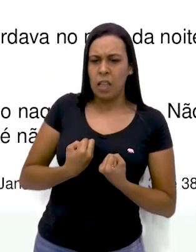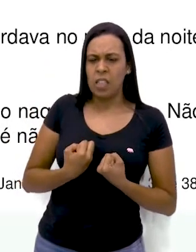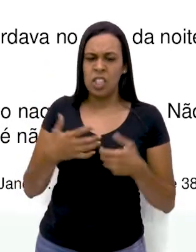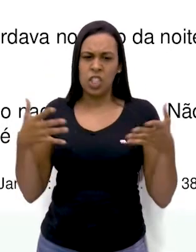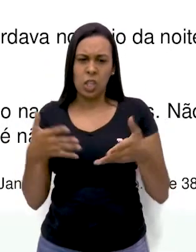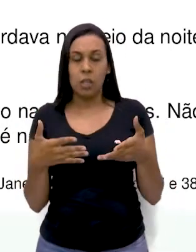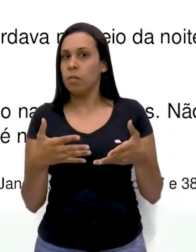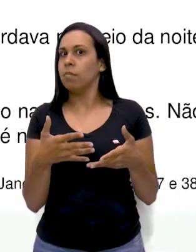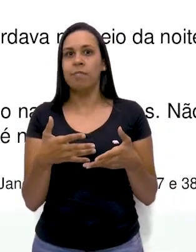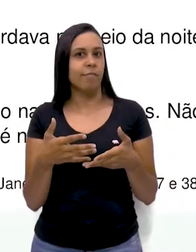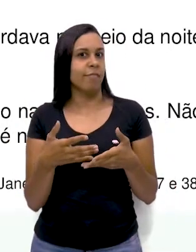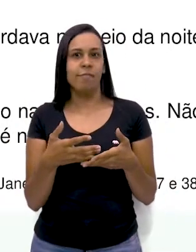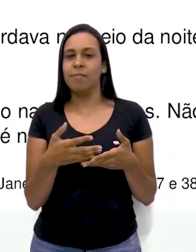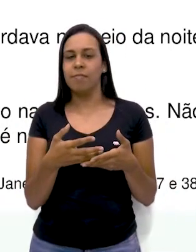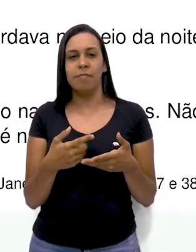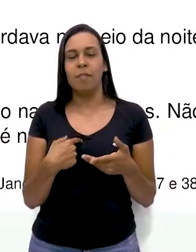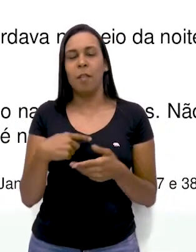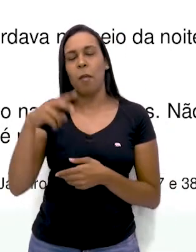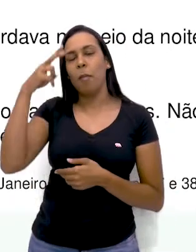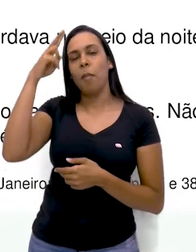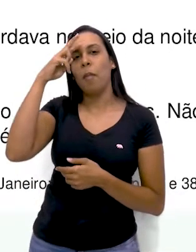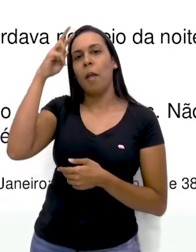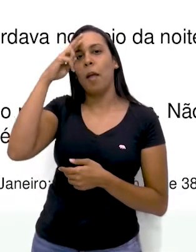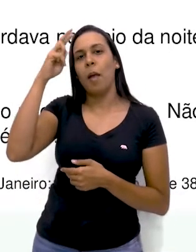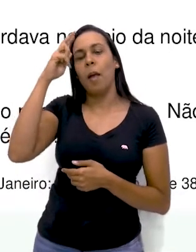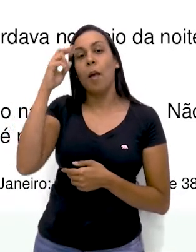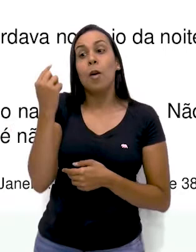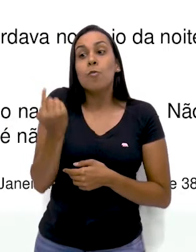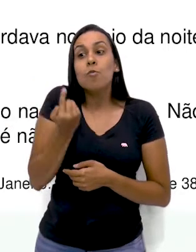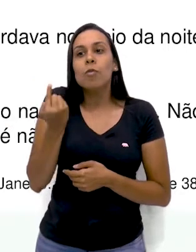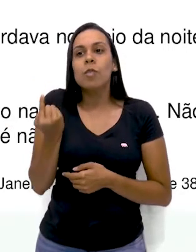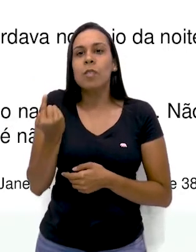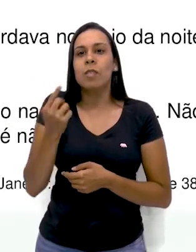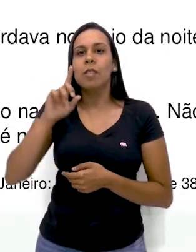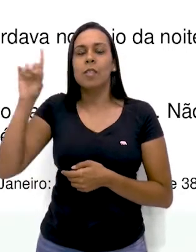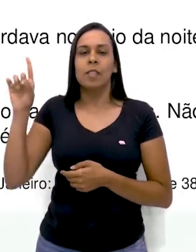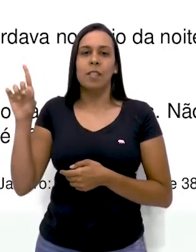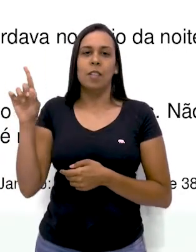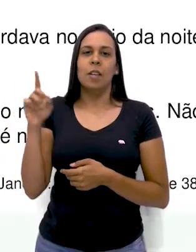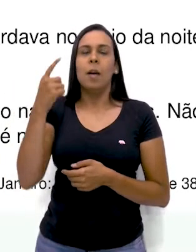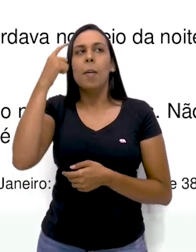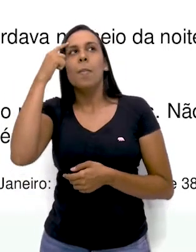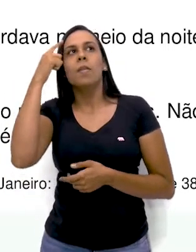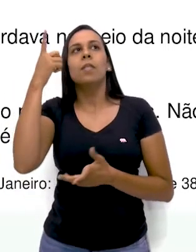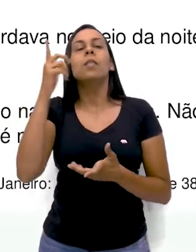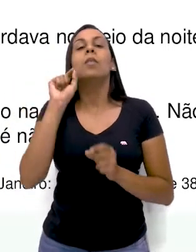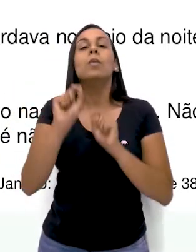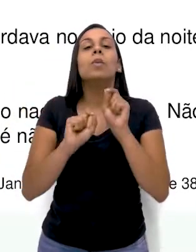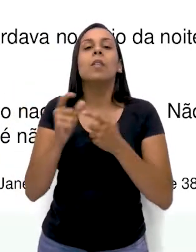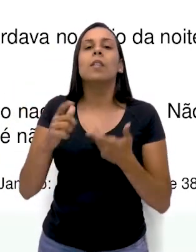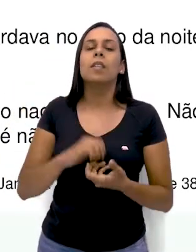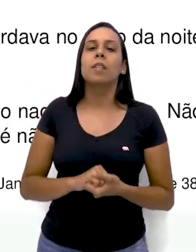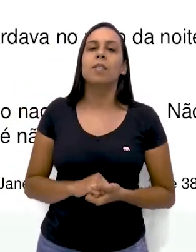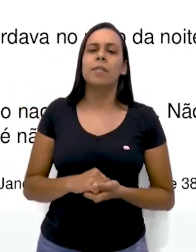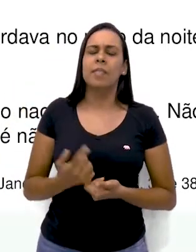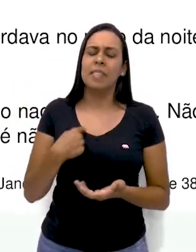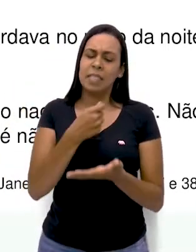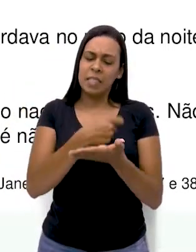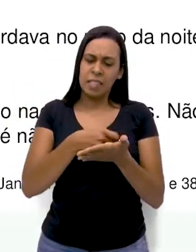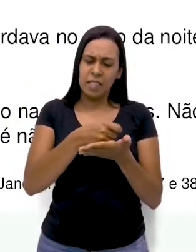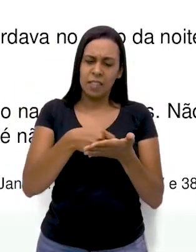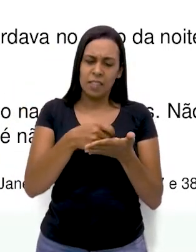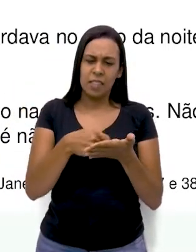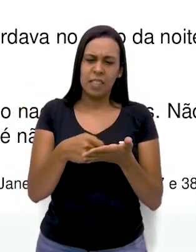Não me lembro de algum dia, um só, ter pensado. Essa coisa de ter que escrever